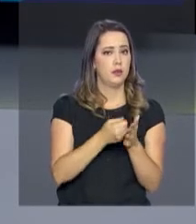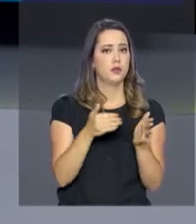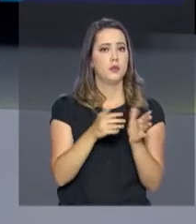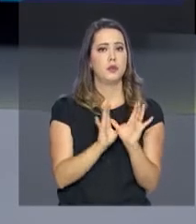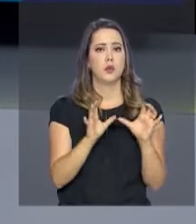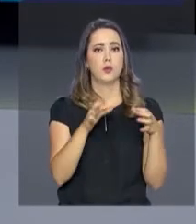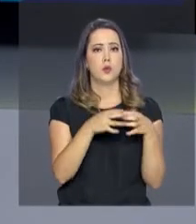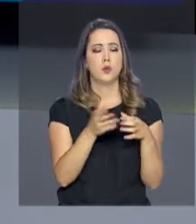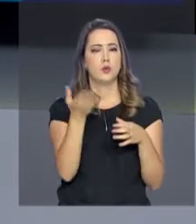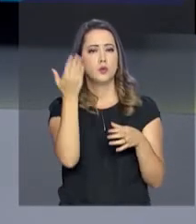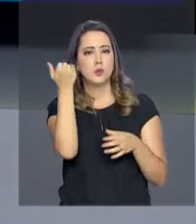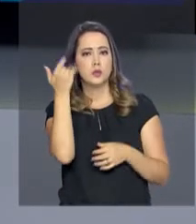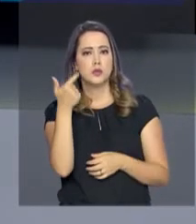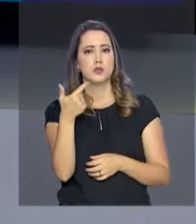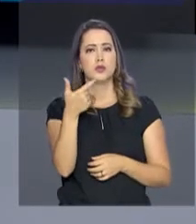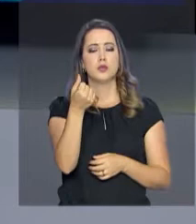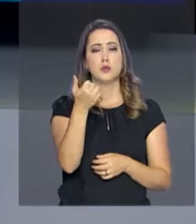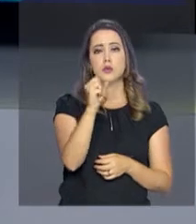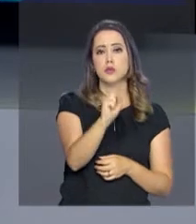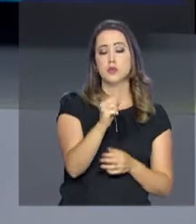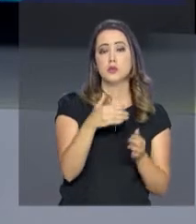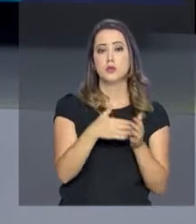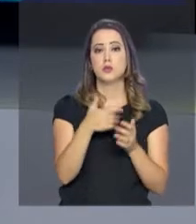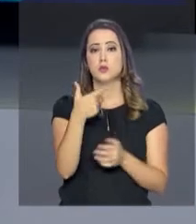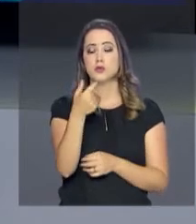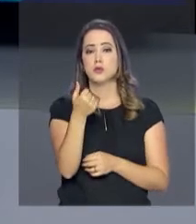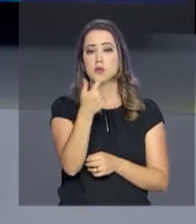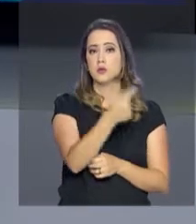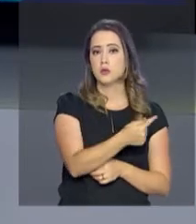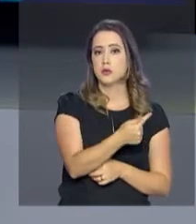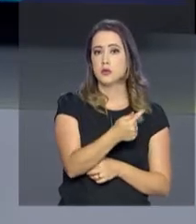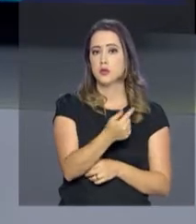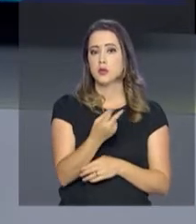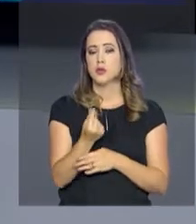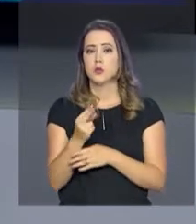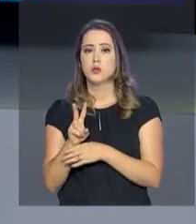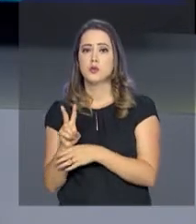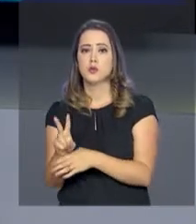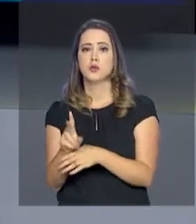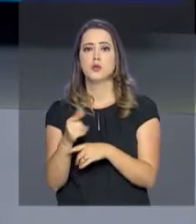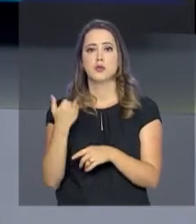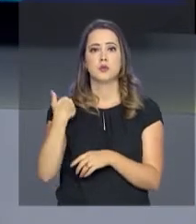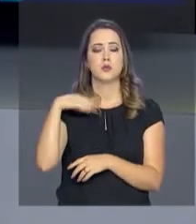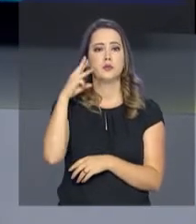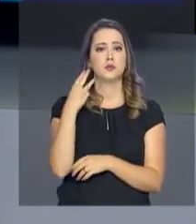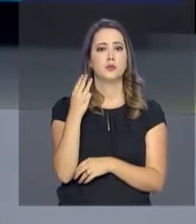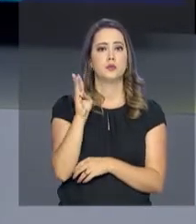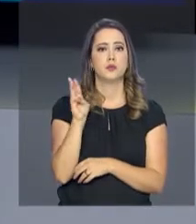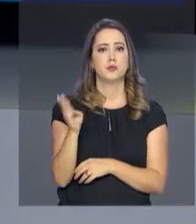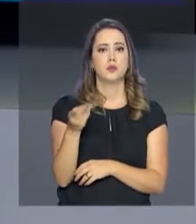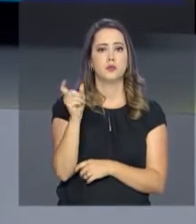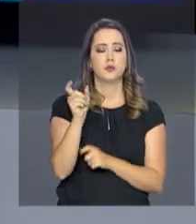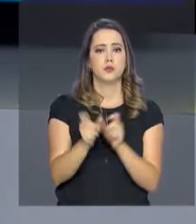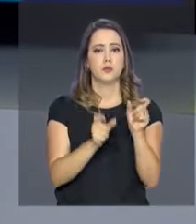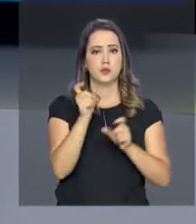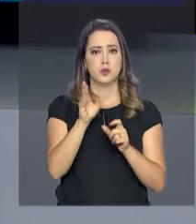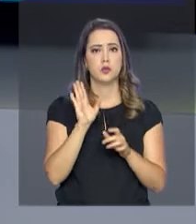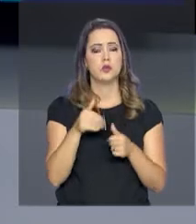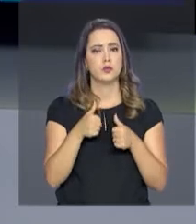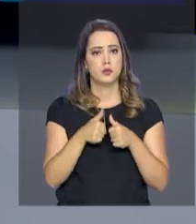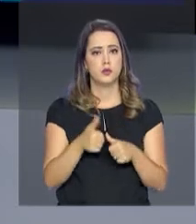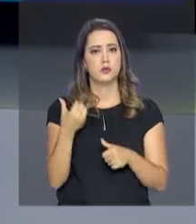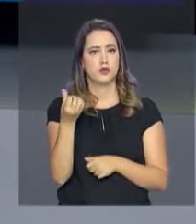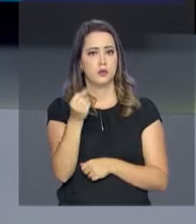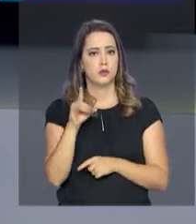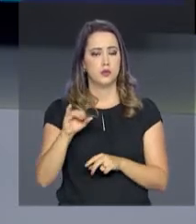lotes residuais dos exercícios de 2008 a 2017. O crédito bancário para mais de 3 milhões de contribuintes